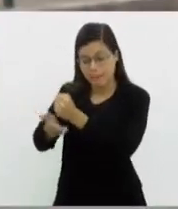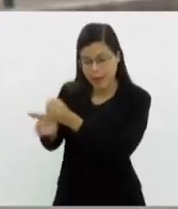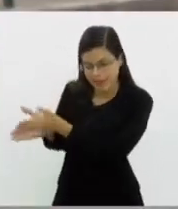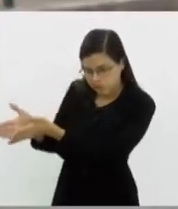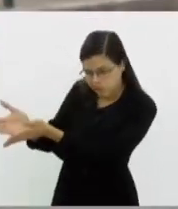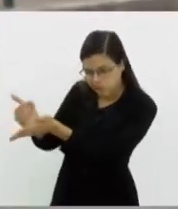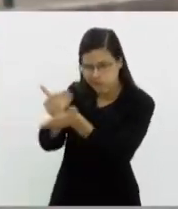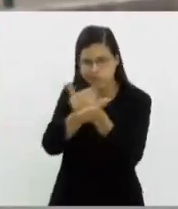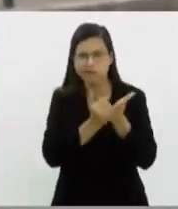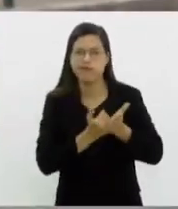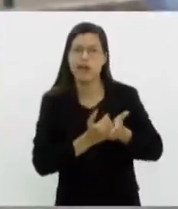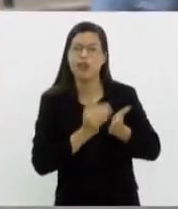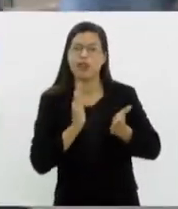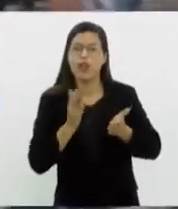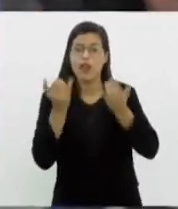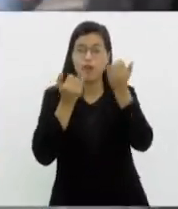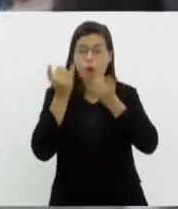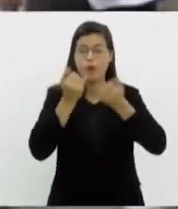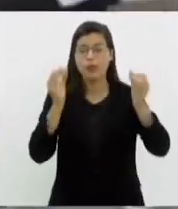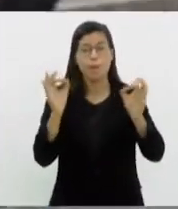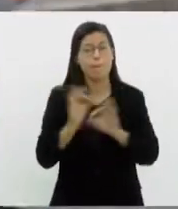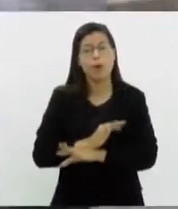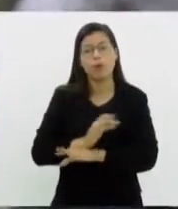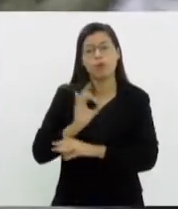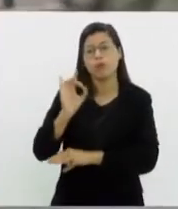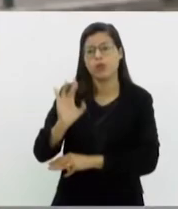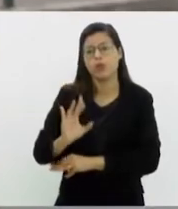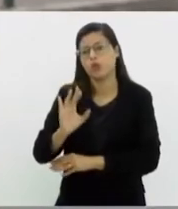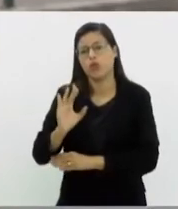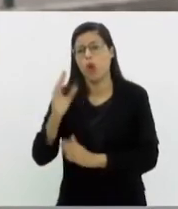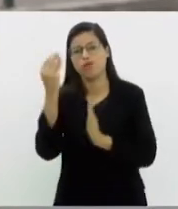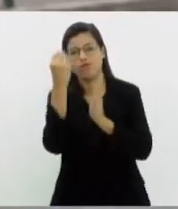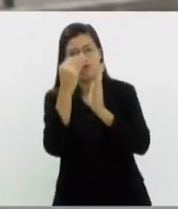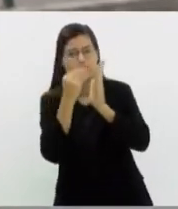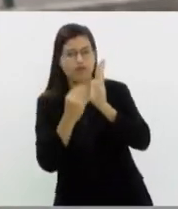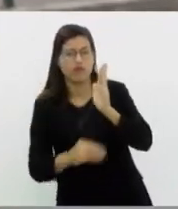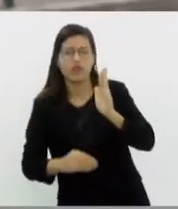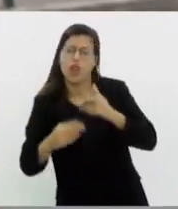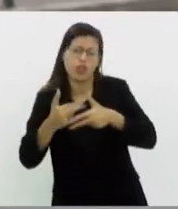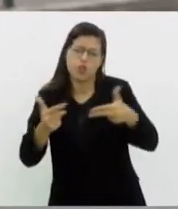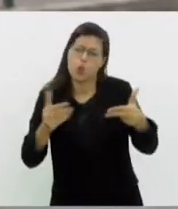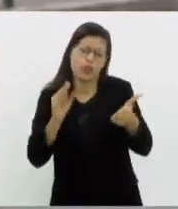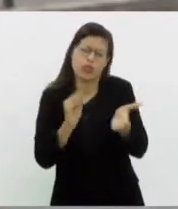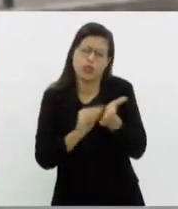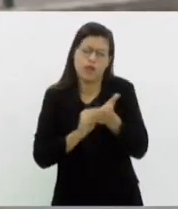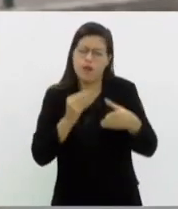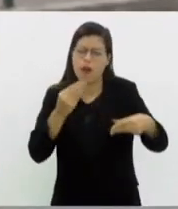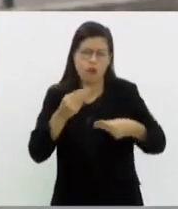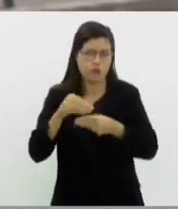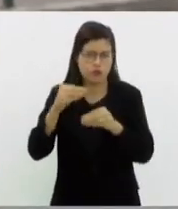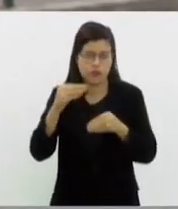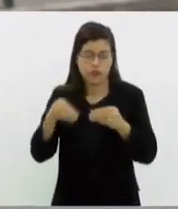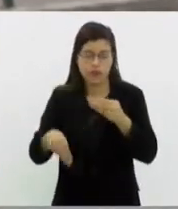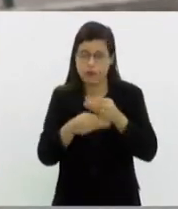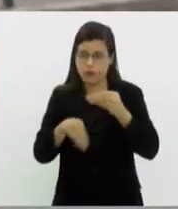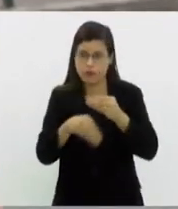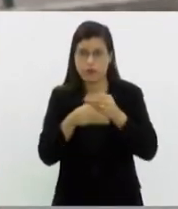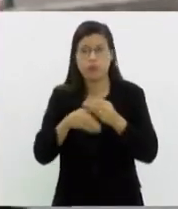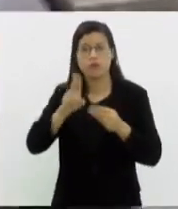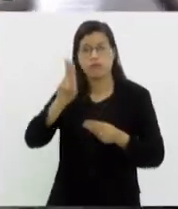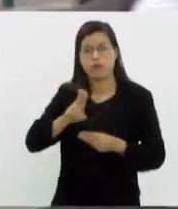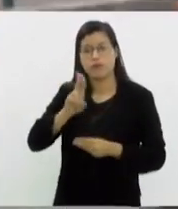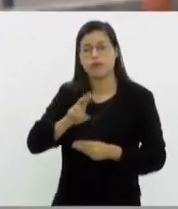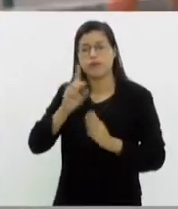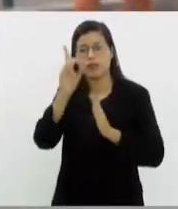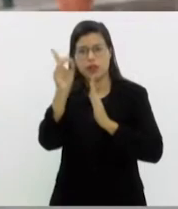que ela já tem sobre você e aí você só faz o complemento e a correção dessas informações. Então, usando a declaração pré-preenchida, a